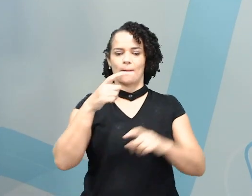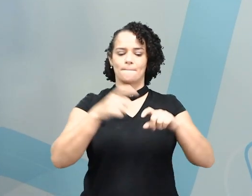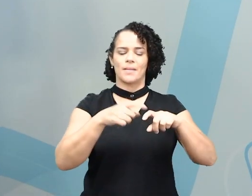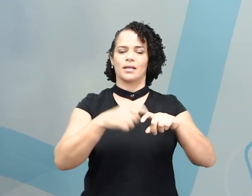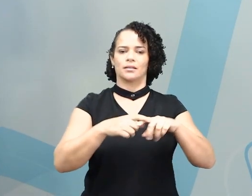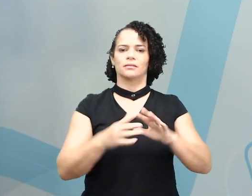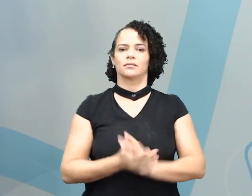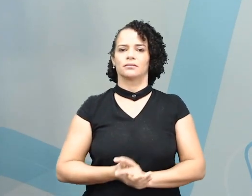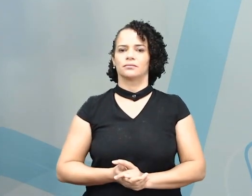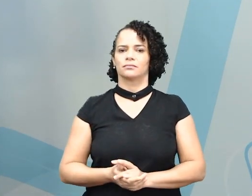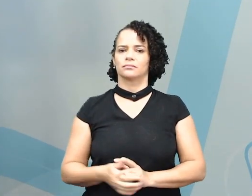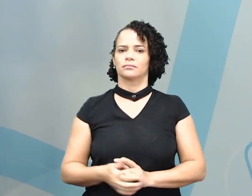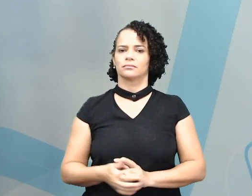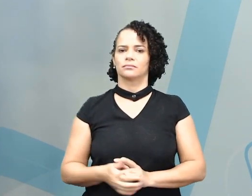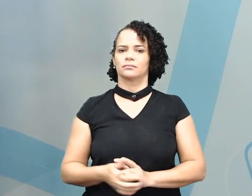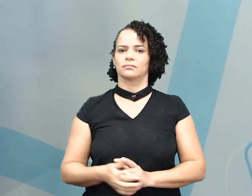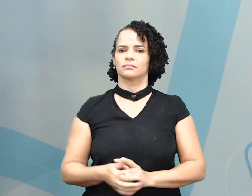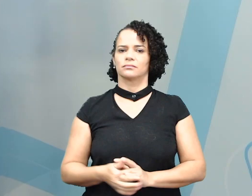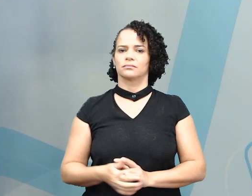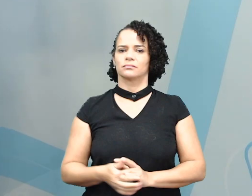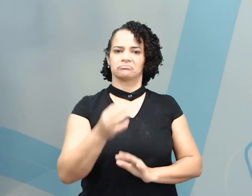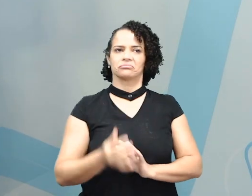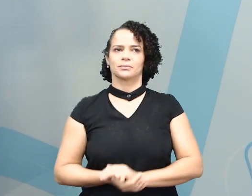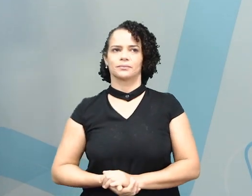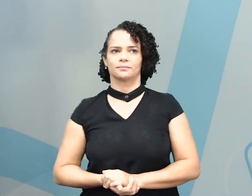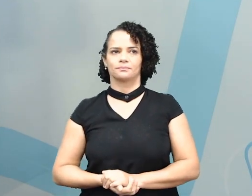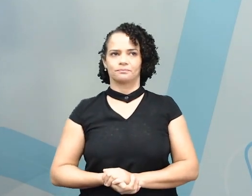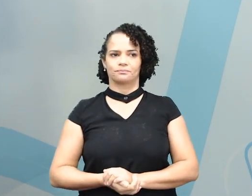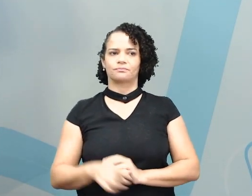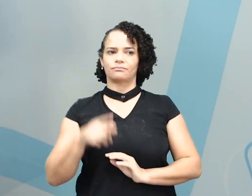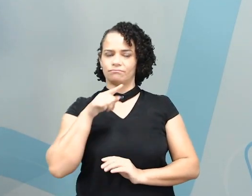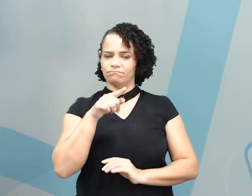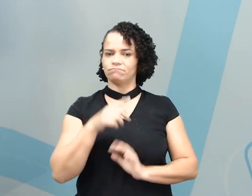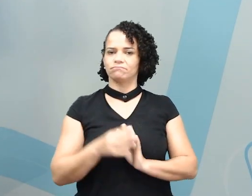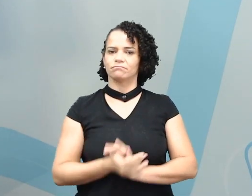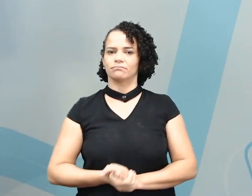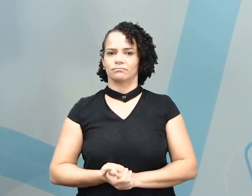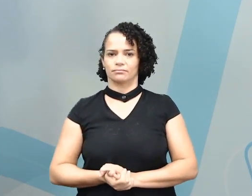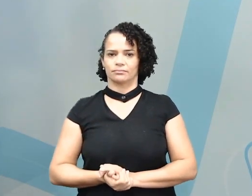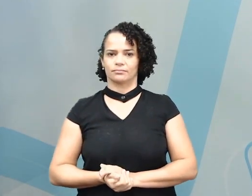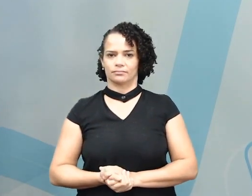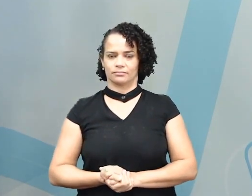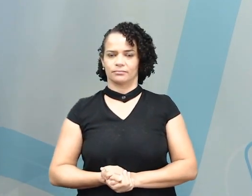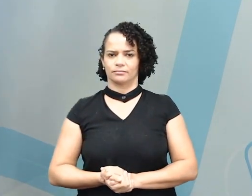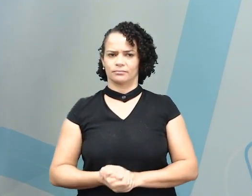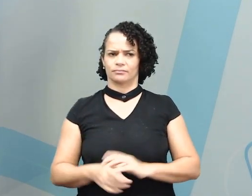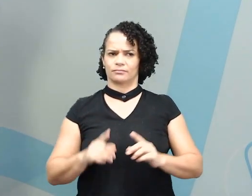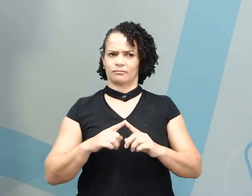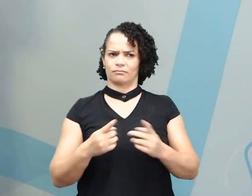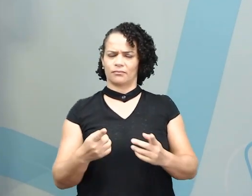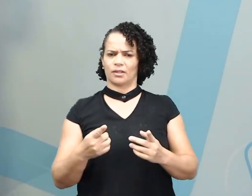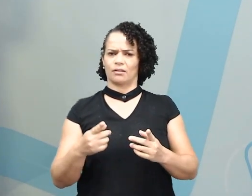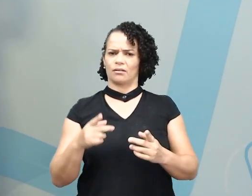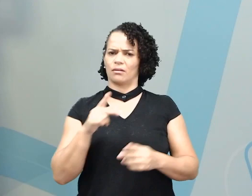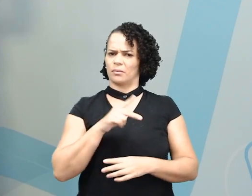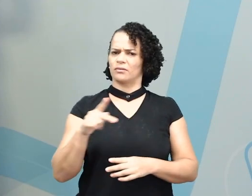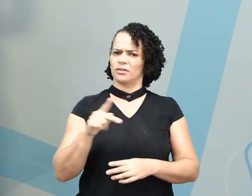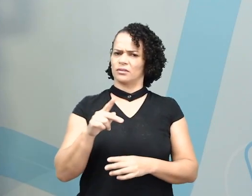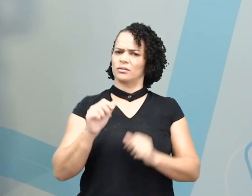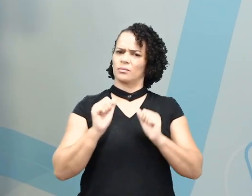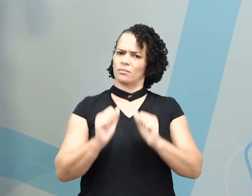Perfeito! They are doctors. Mas professor, eu posso usar